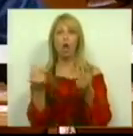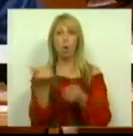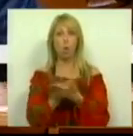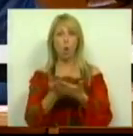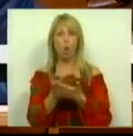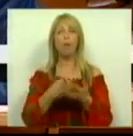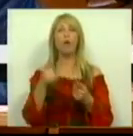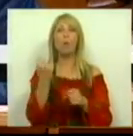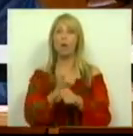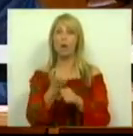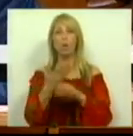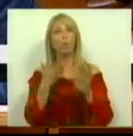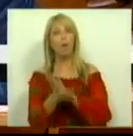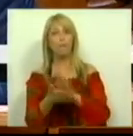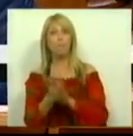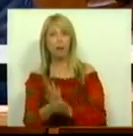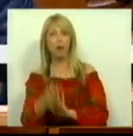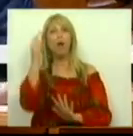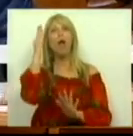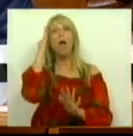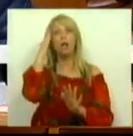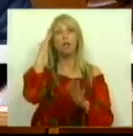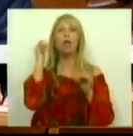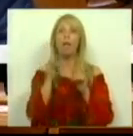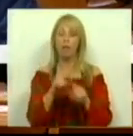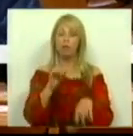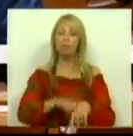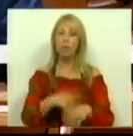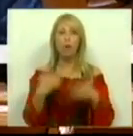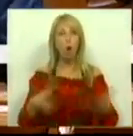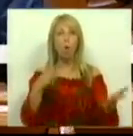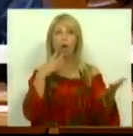tendo em consideração que este é um tempo de união de esforços.